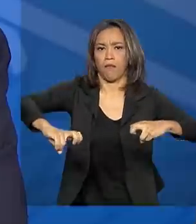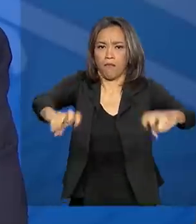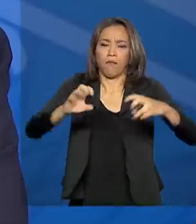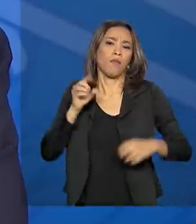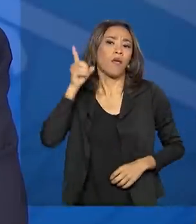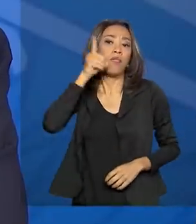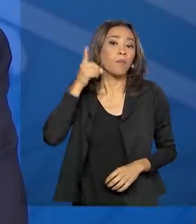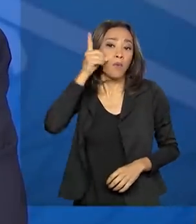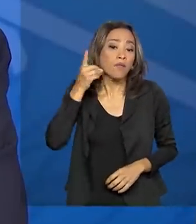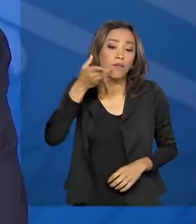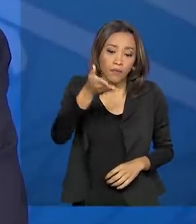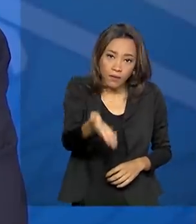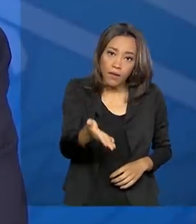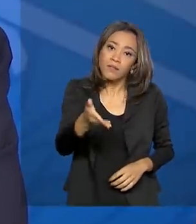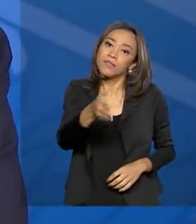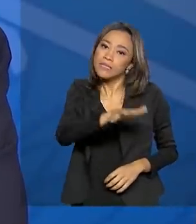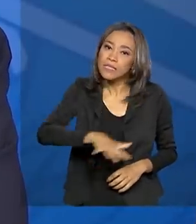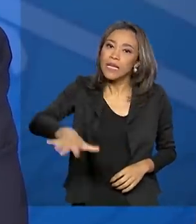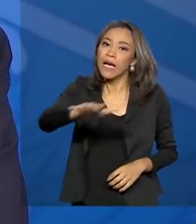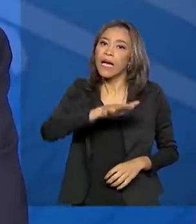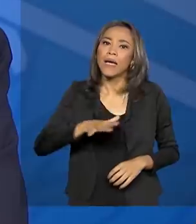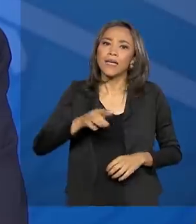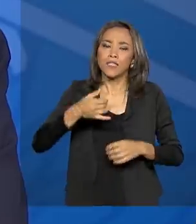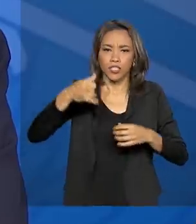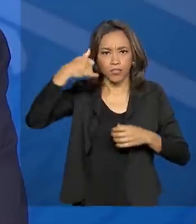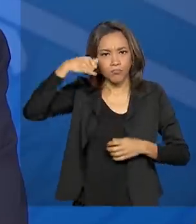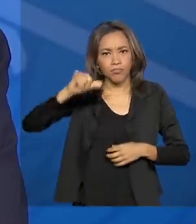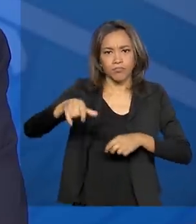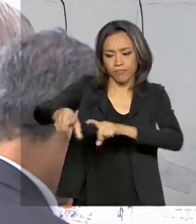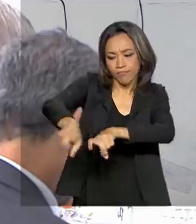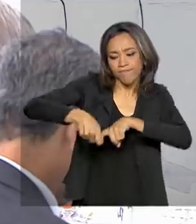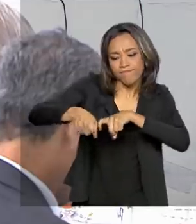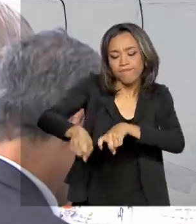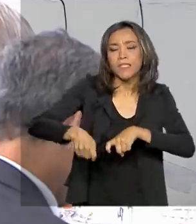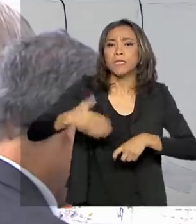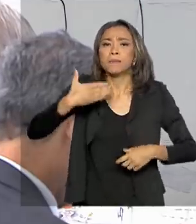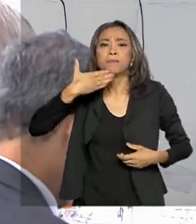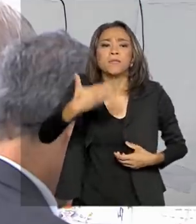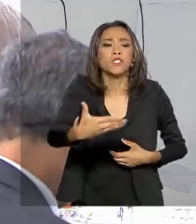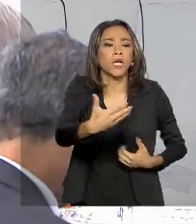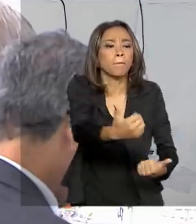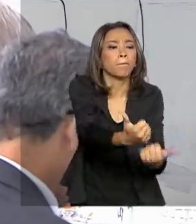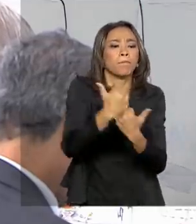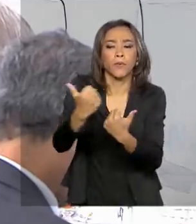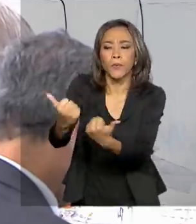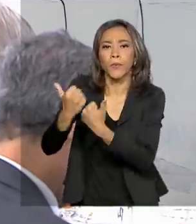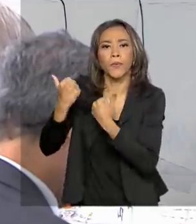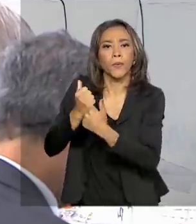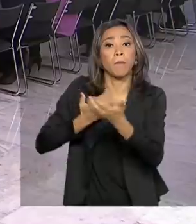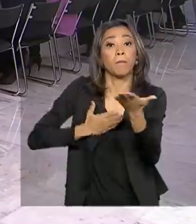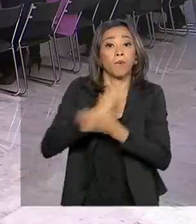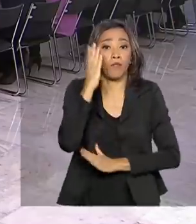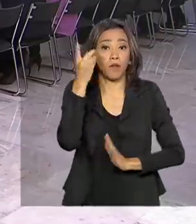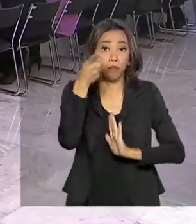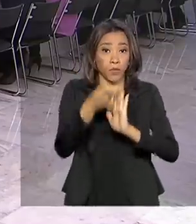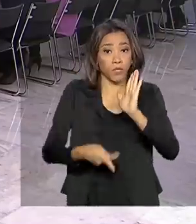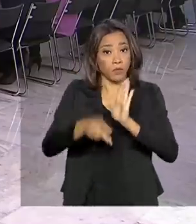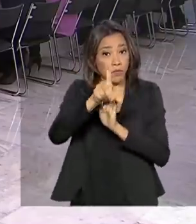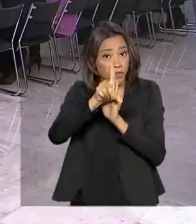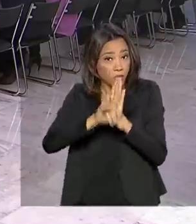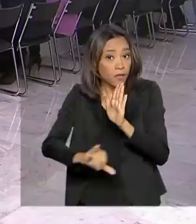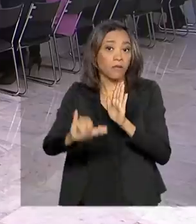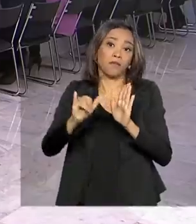Parlamentar Agropecuária. Eles vieram pedir apoio na aprovação de um projeto de lei que garante conectividade